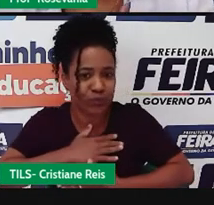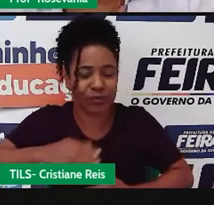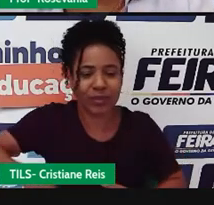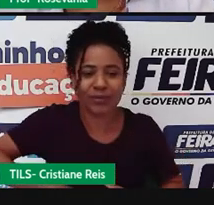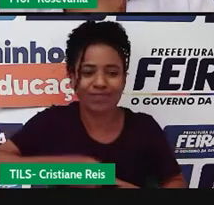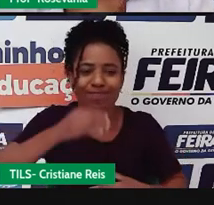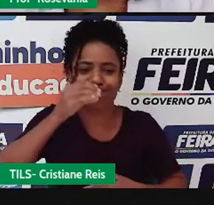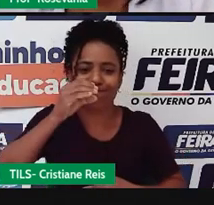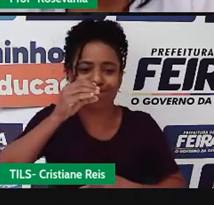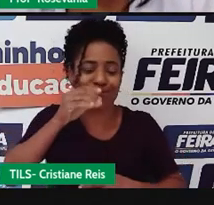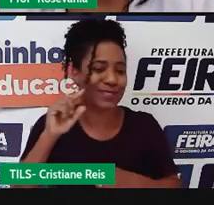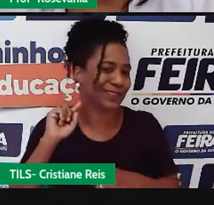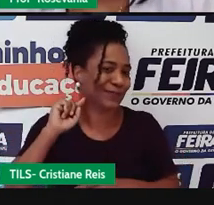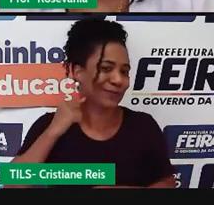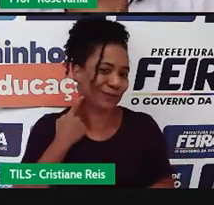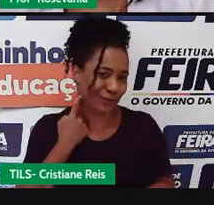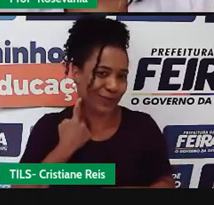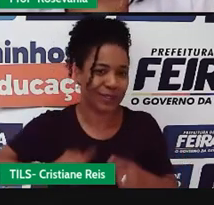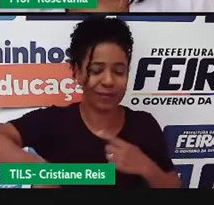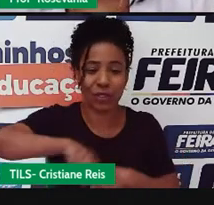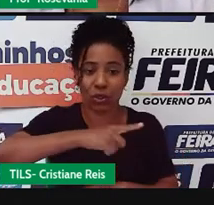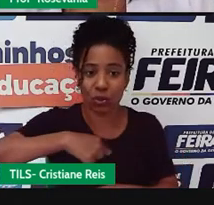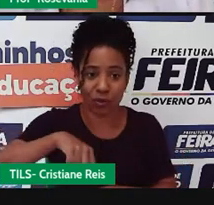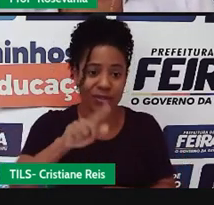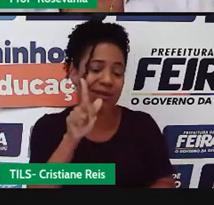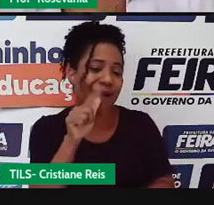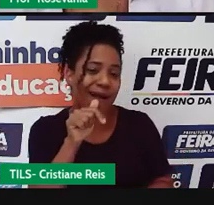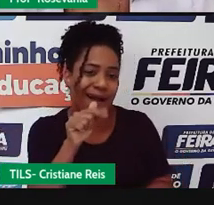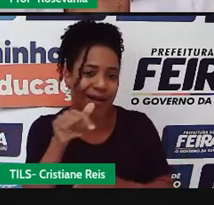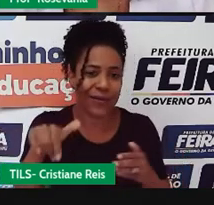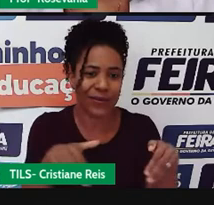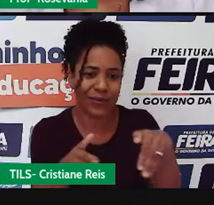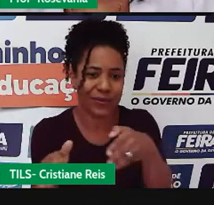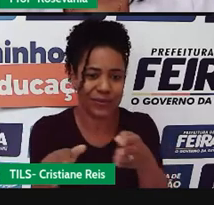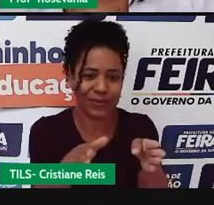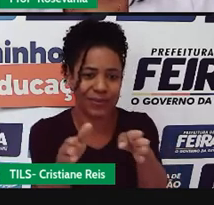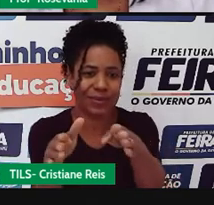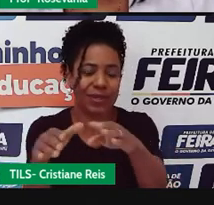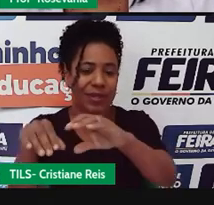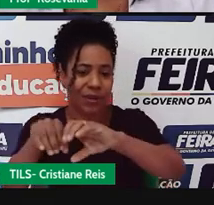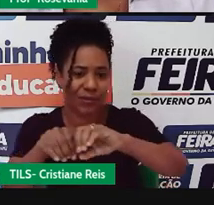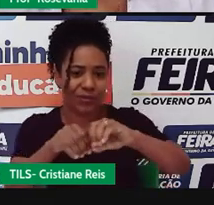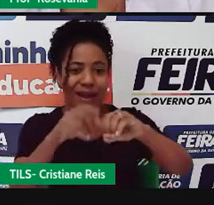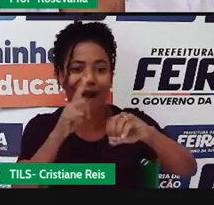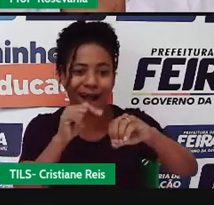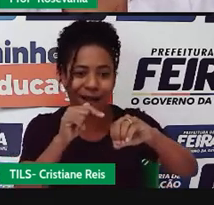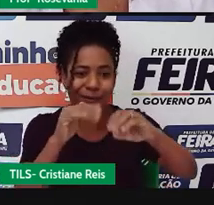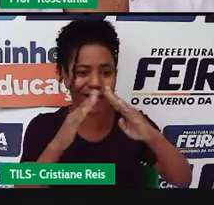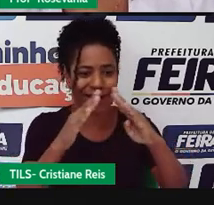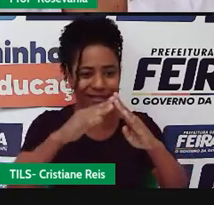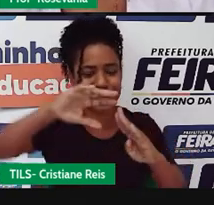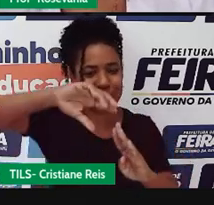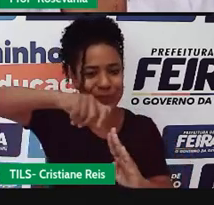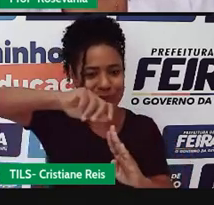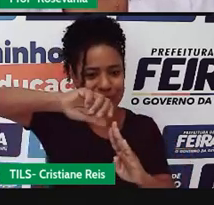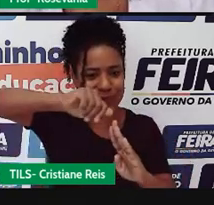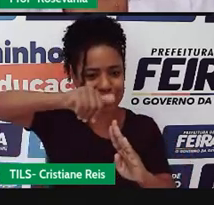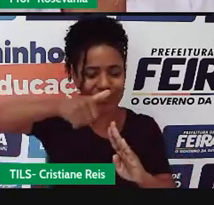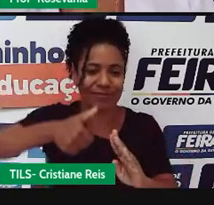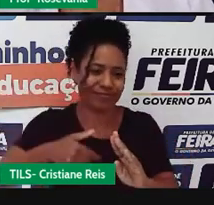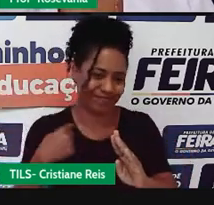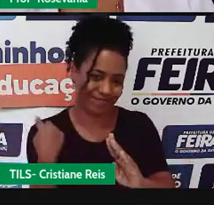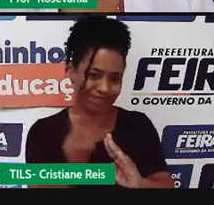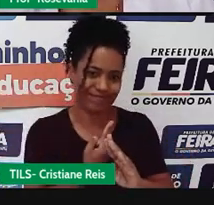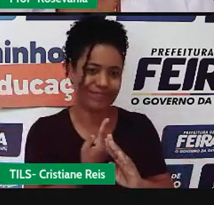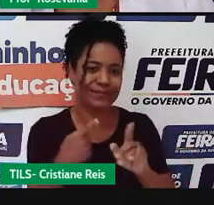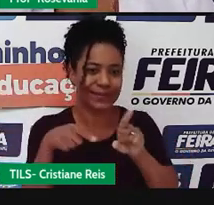fonte principal de água, né, que a gente retira dos rios para poder chegar até as nossas casas. Outra coisa, né, que